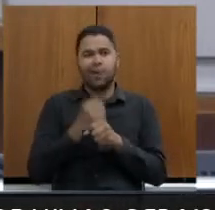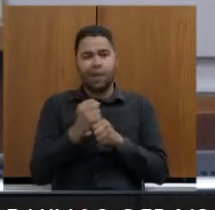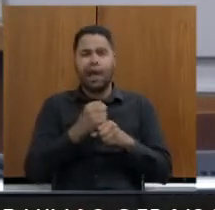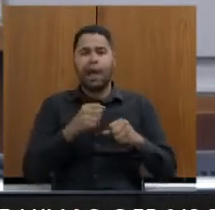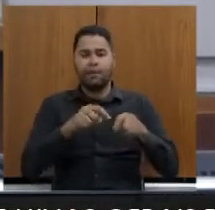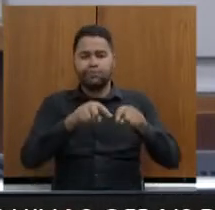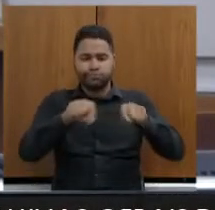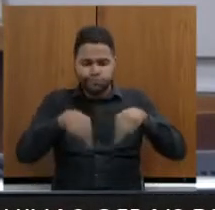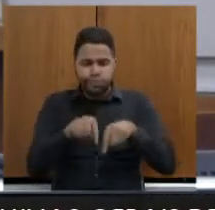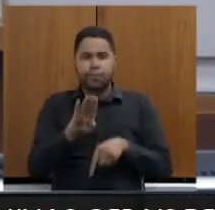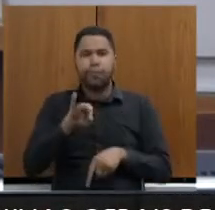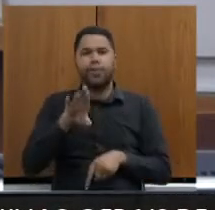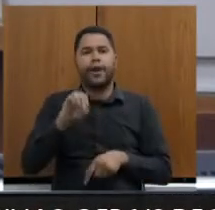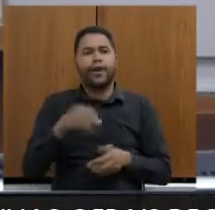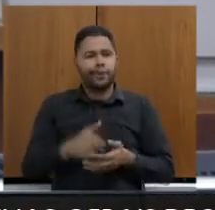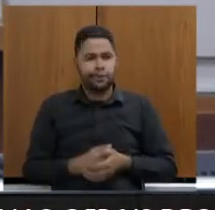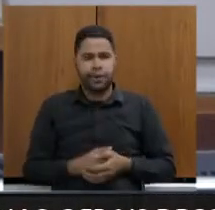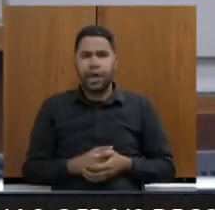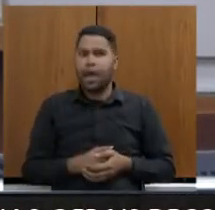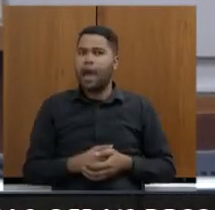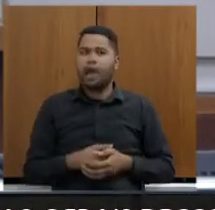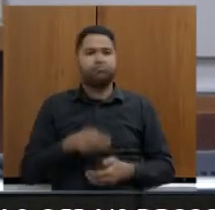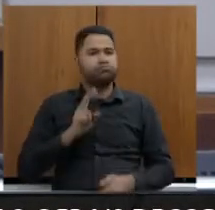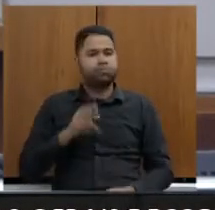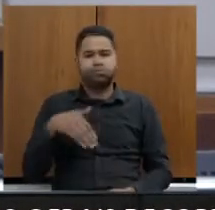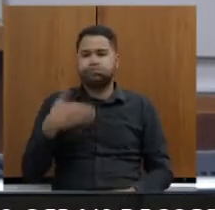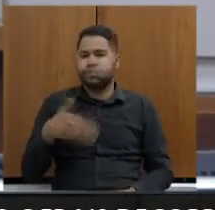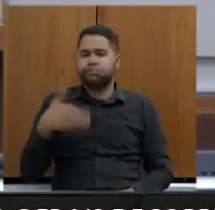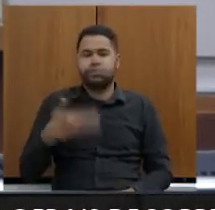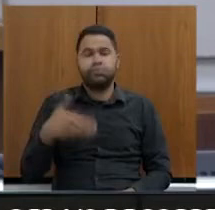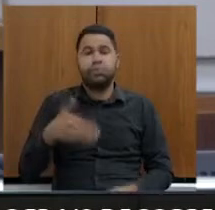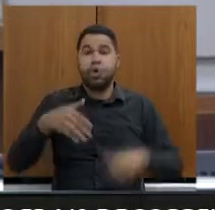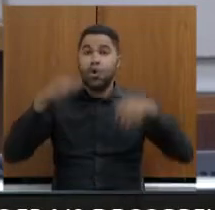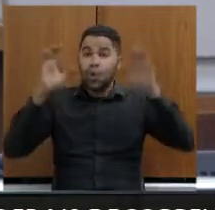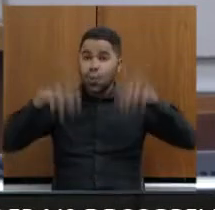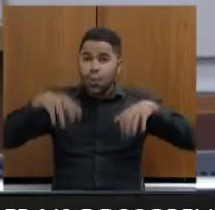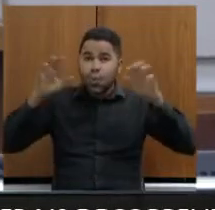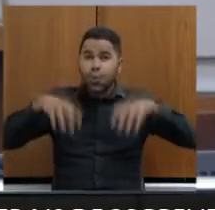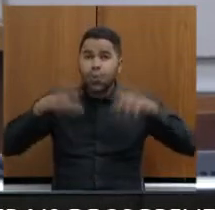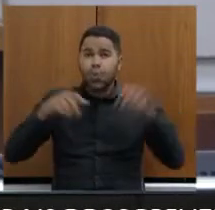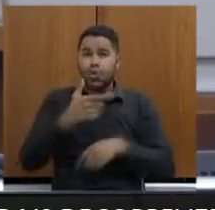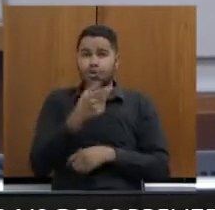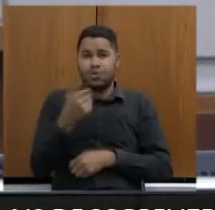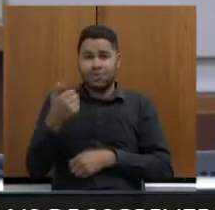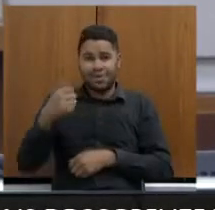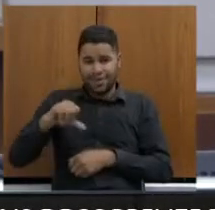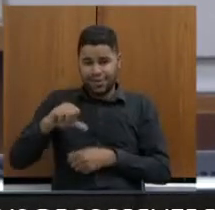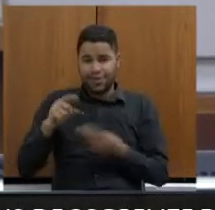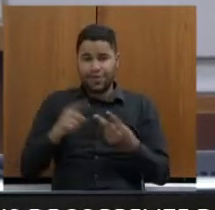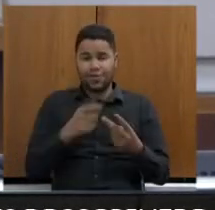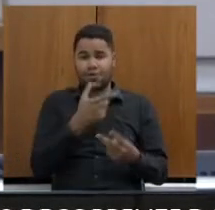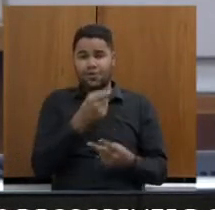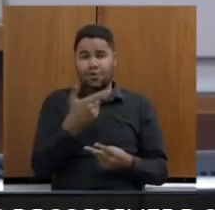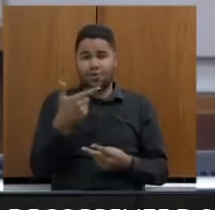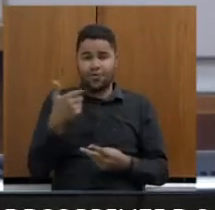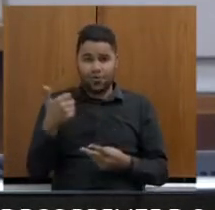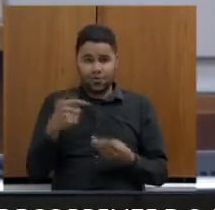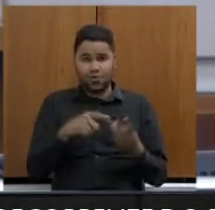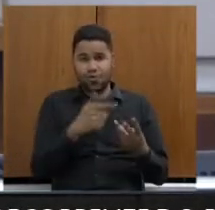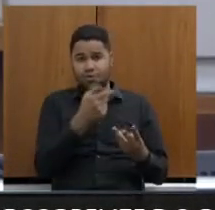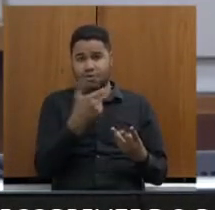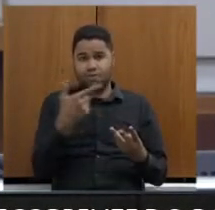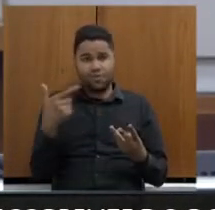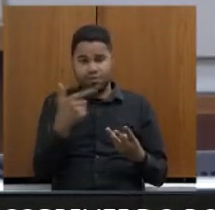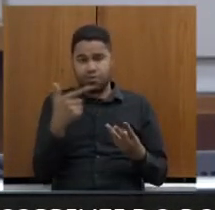aparece. E aí, quando o buraco aparece, ele não para mais. Com as chuvas que tivemos em 2019 e agora de 2021 para 2022, isso aí